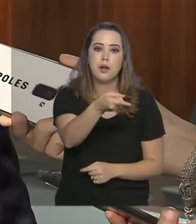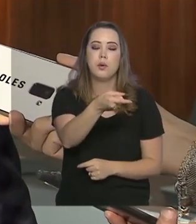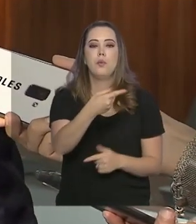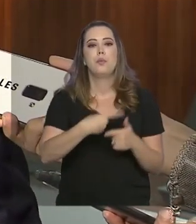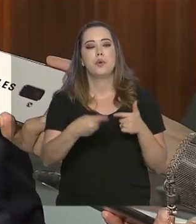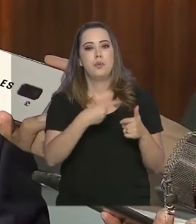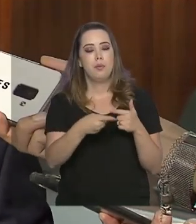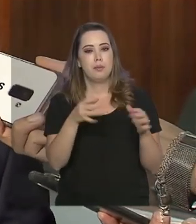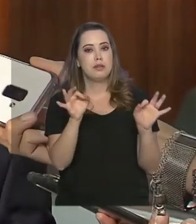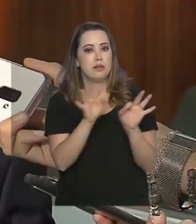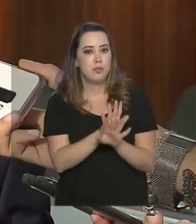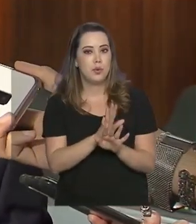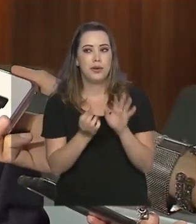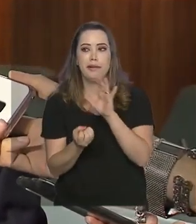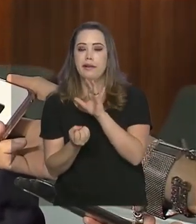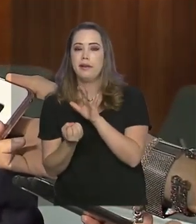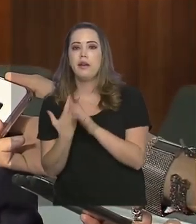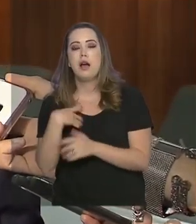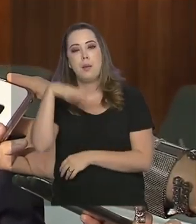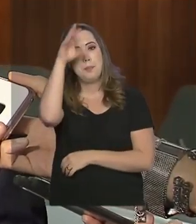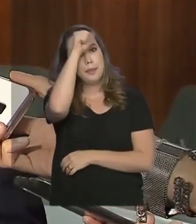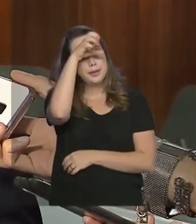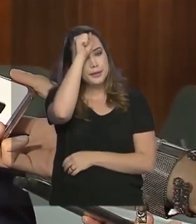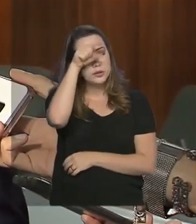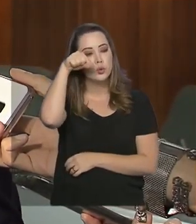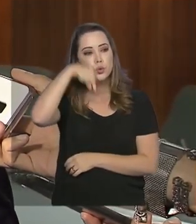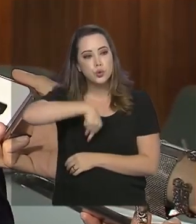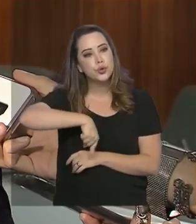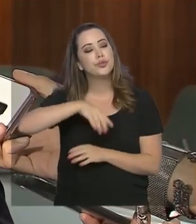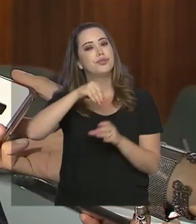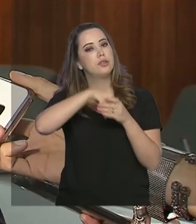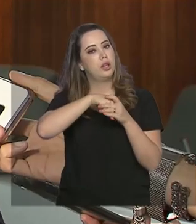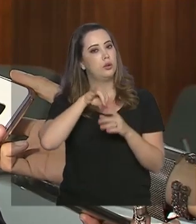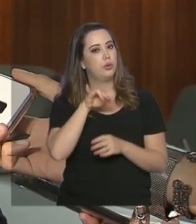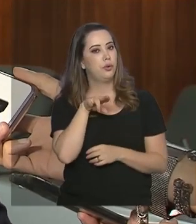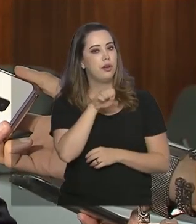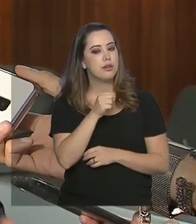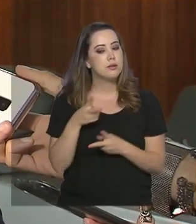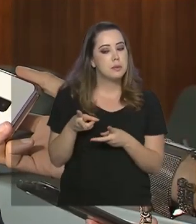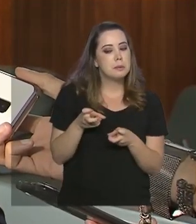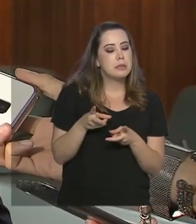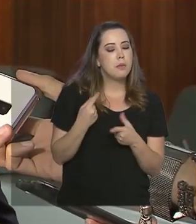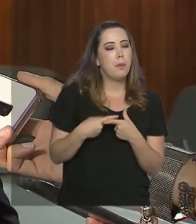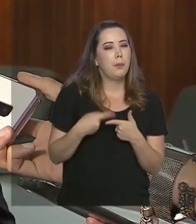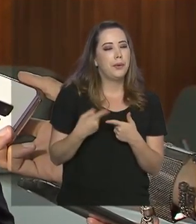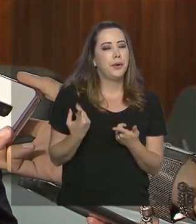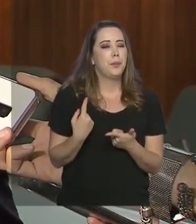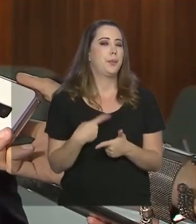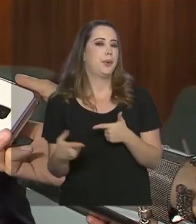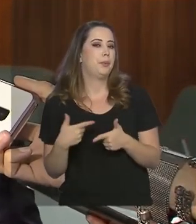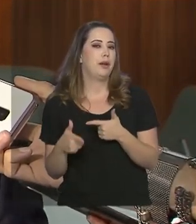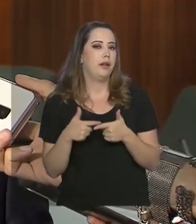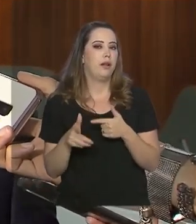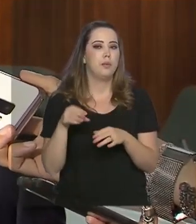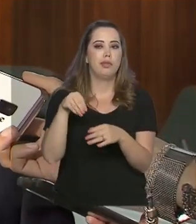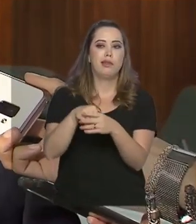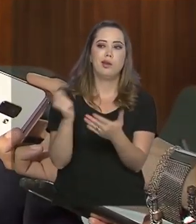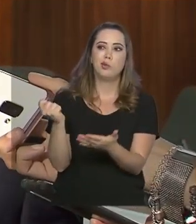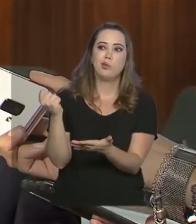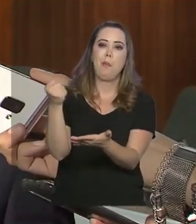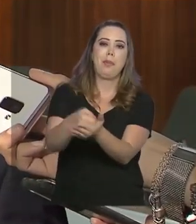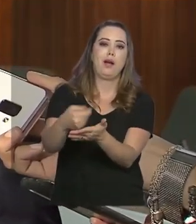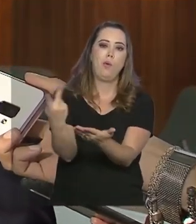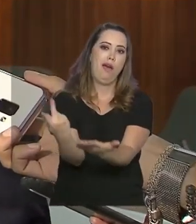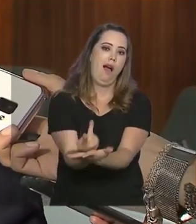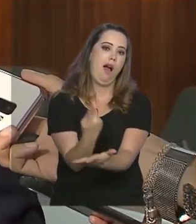casos cessados gera um aprendizado institucional para o INSS para identificar as razões pelas quais houve o pagamento de